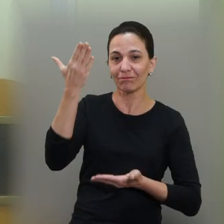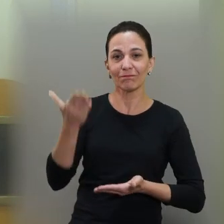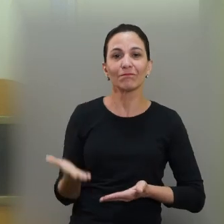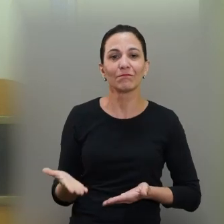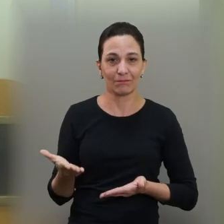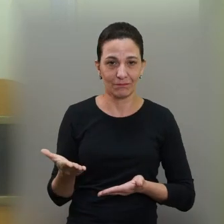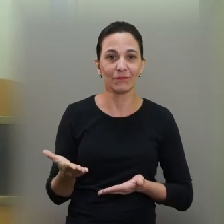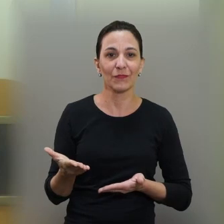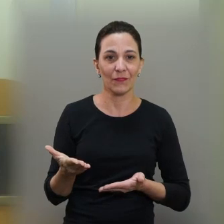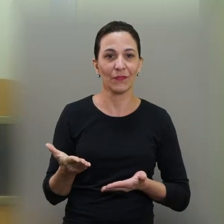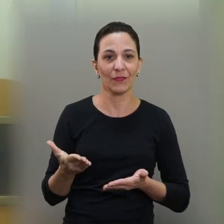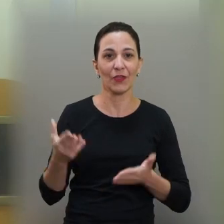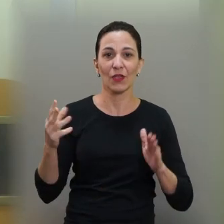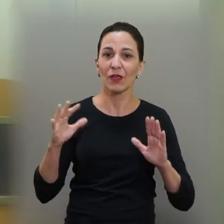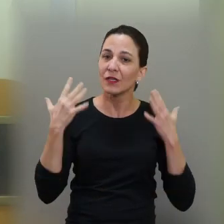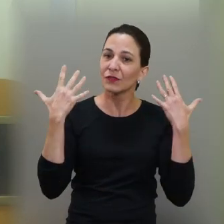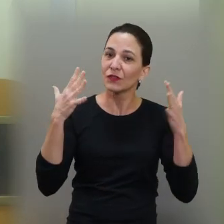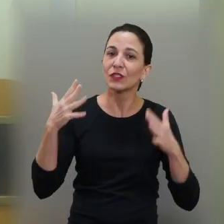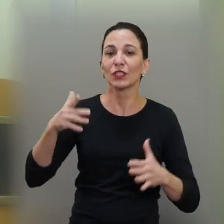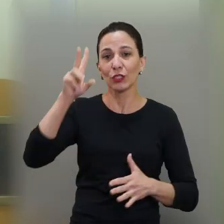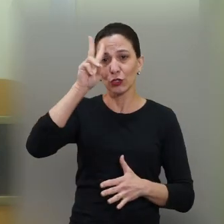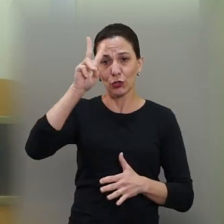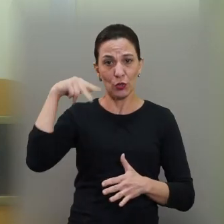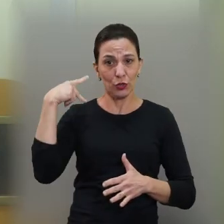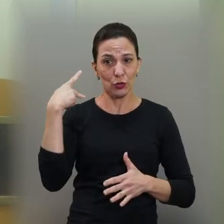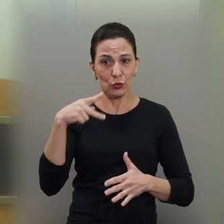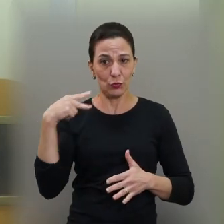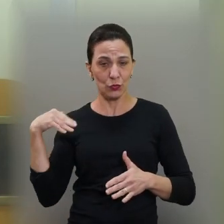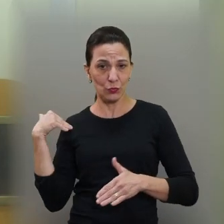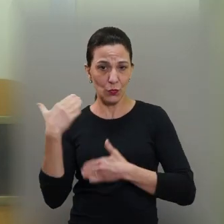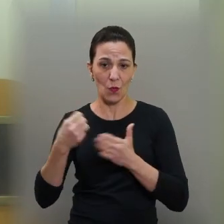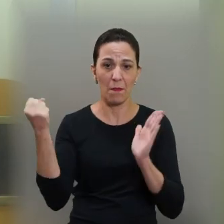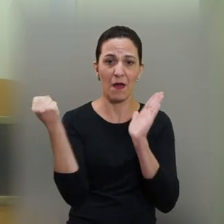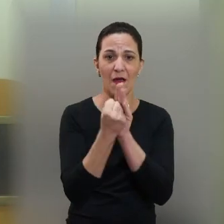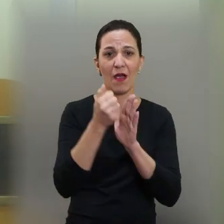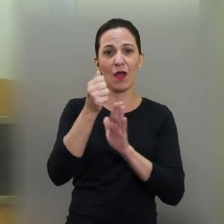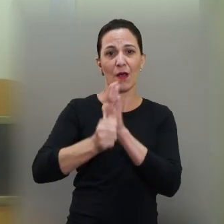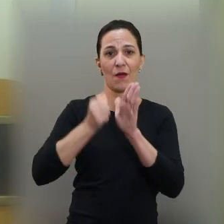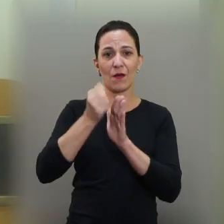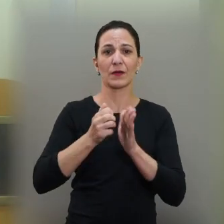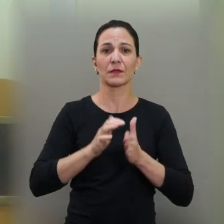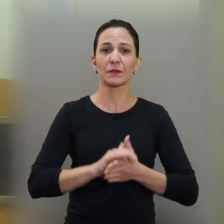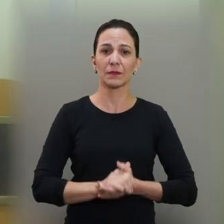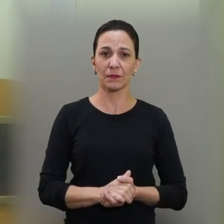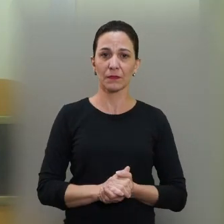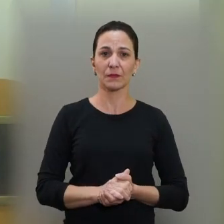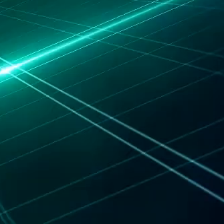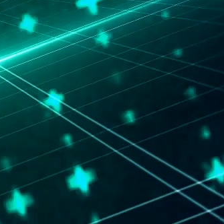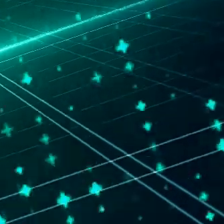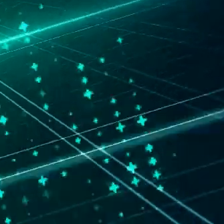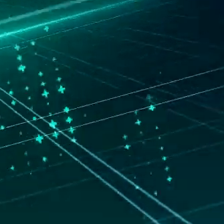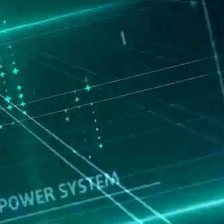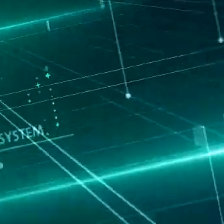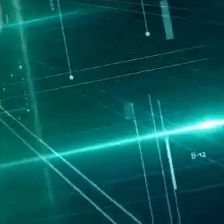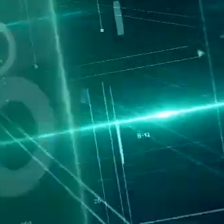Viva o Zé Celso Martinez Correia, e viva todo o seu legado, que viva aqui, em nossa cidade.